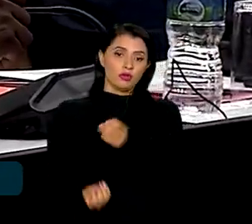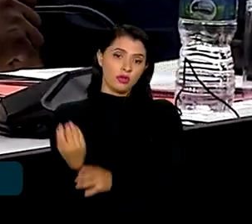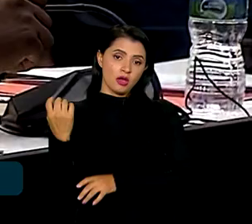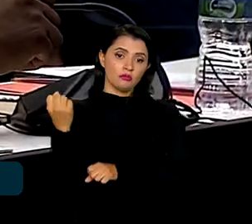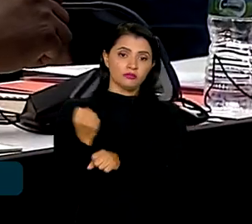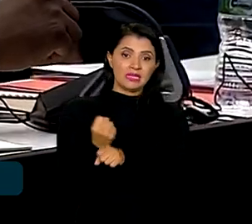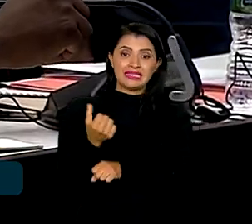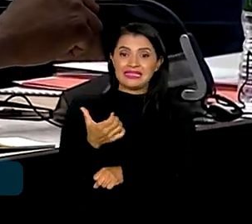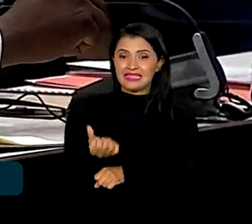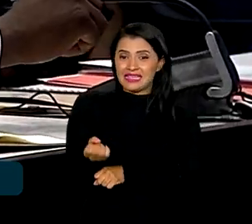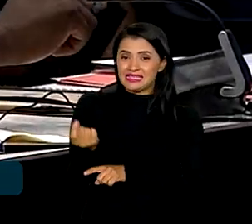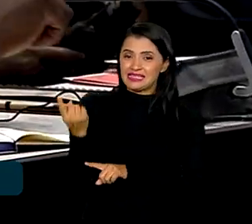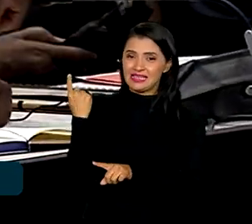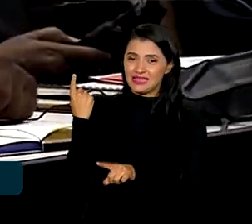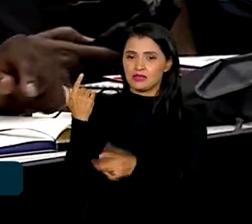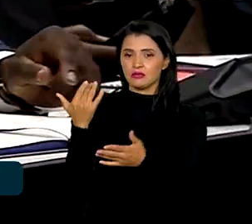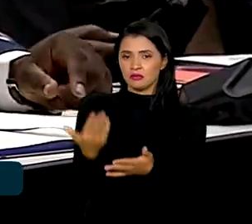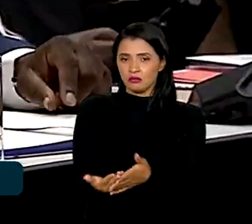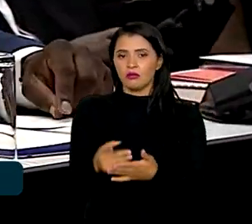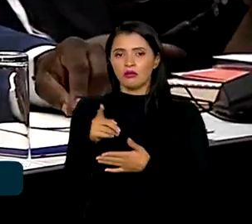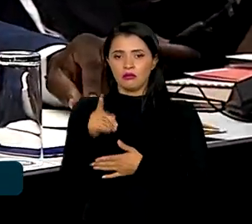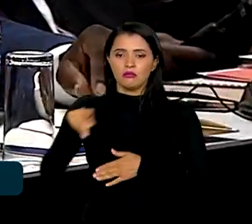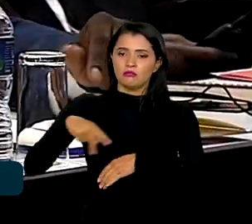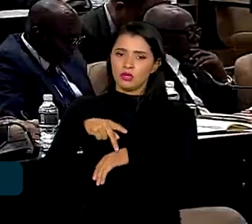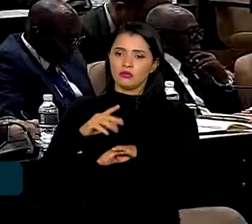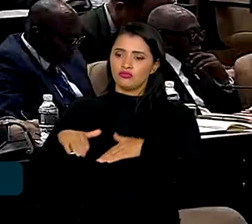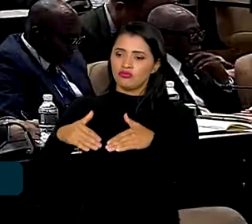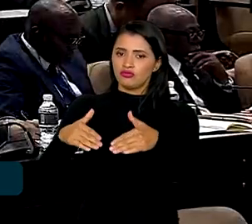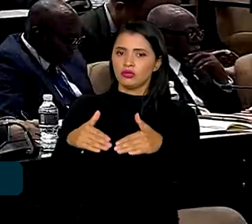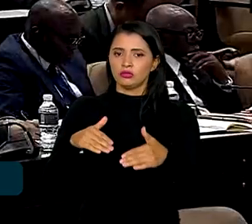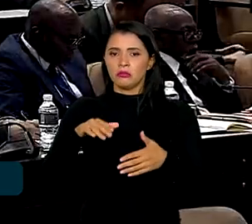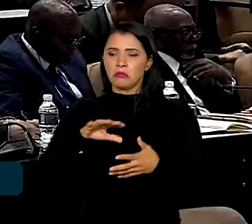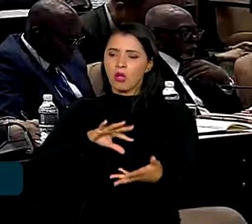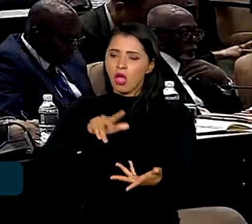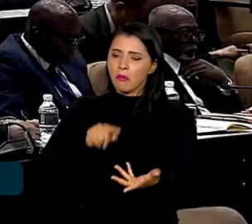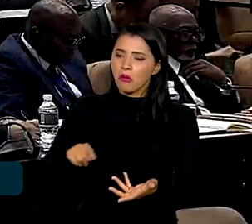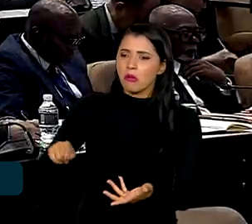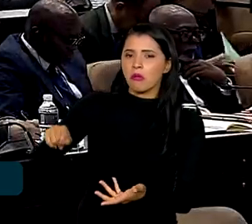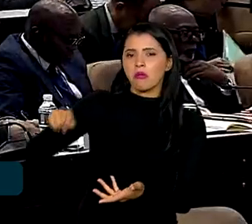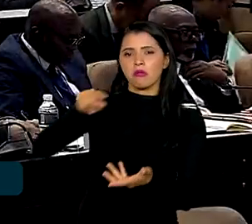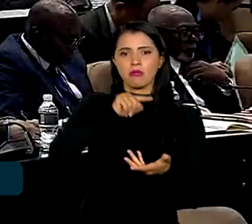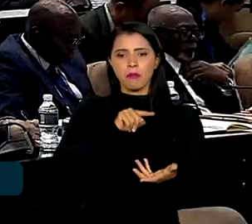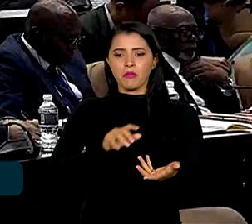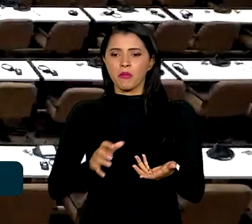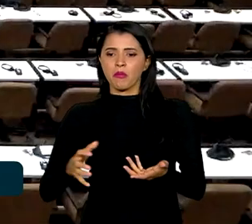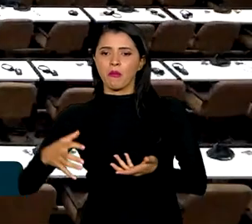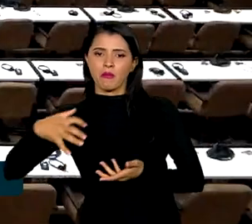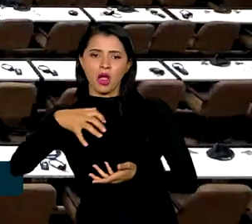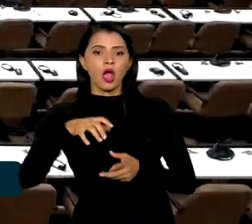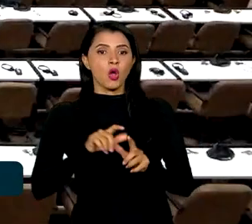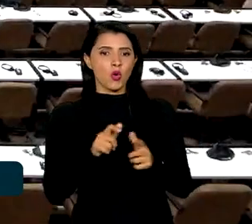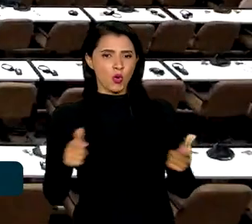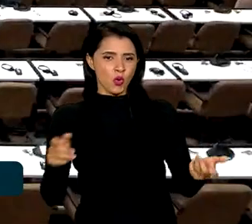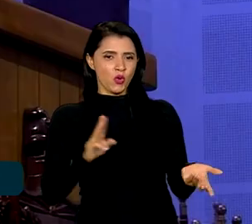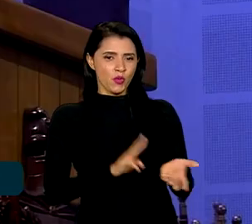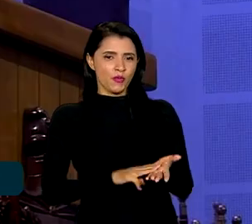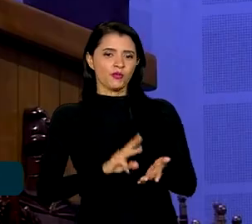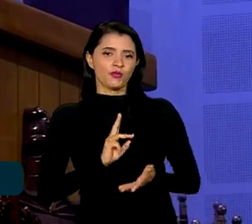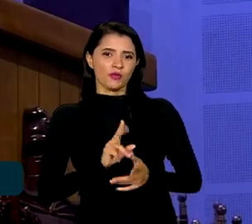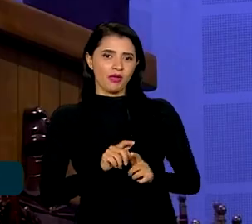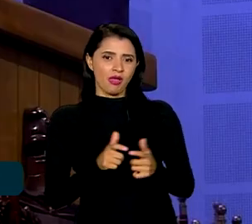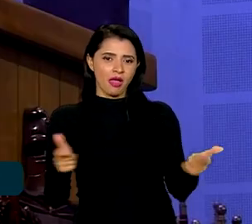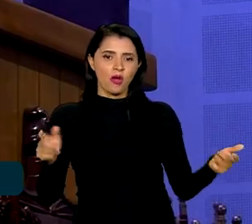60 por países em desenvolvimento de todos os continentes. O número de integrantes cresceu, mas o nome foi mantido.